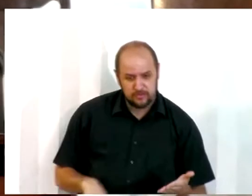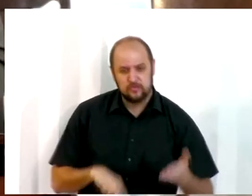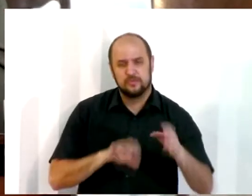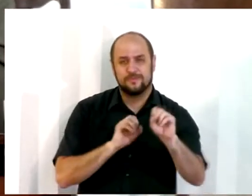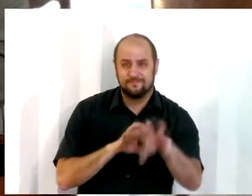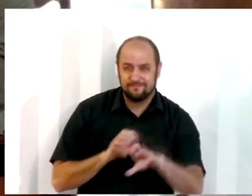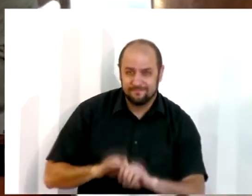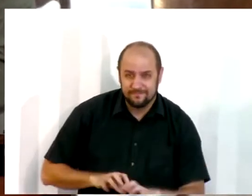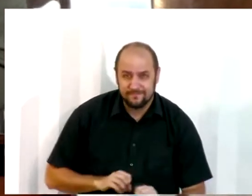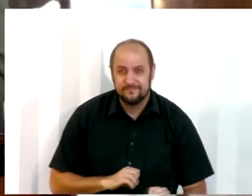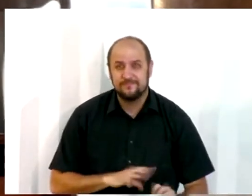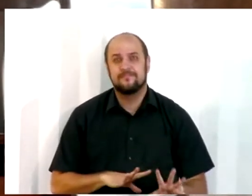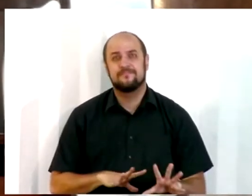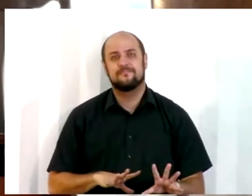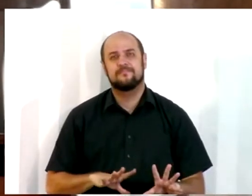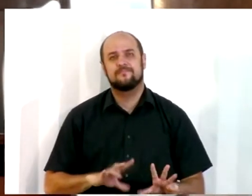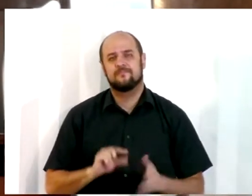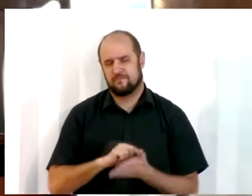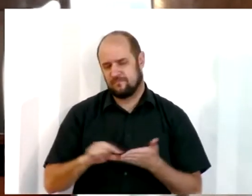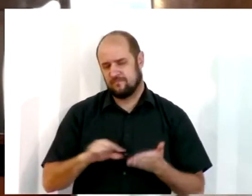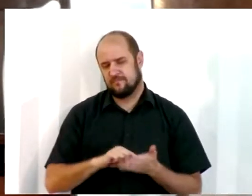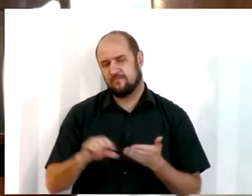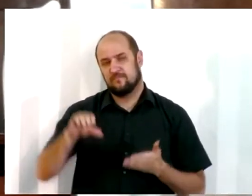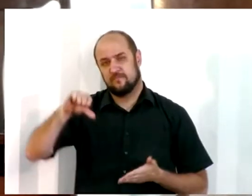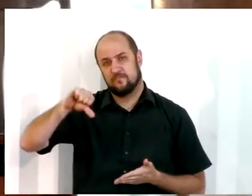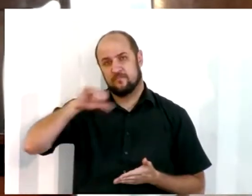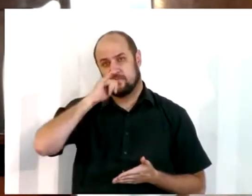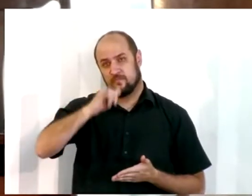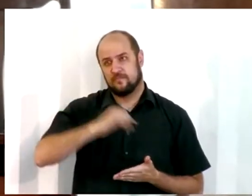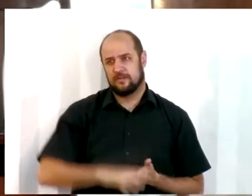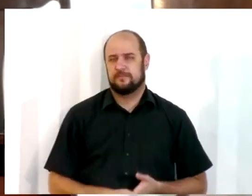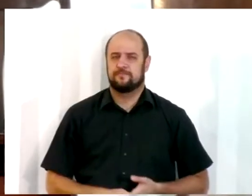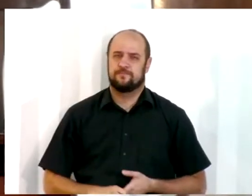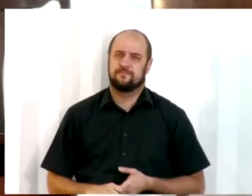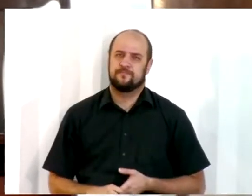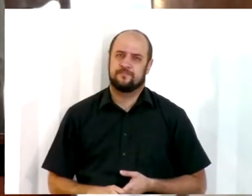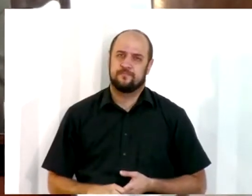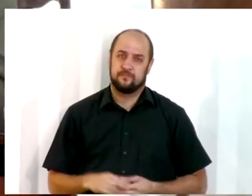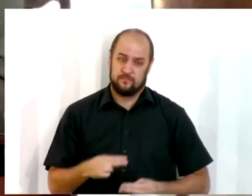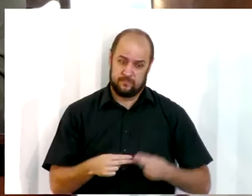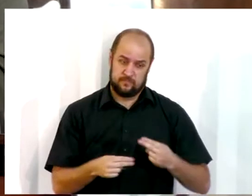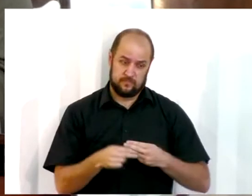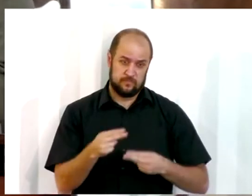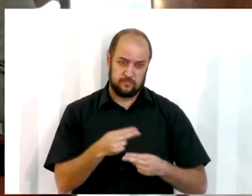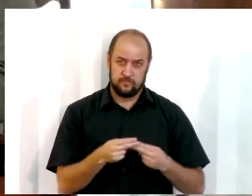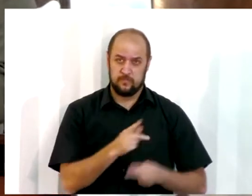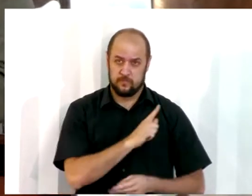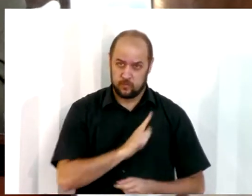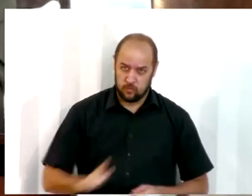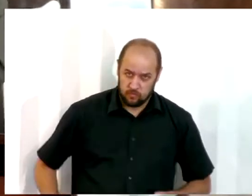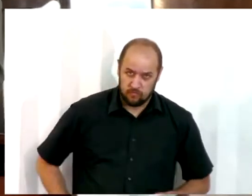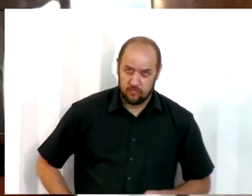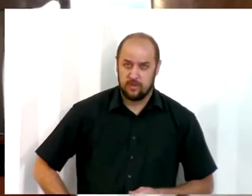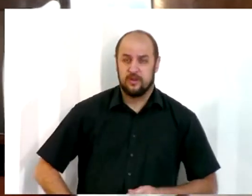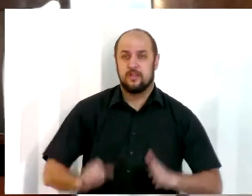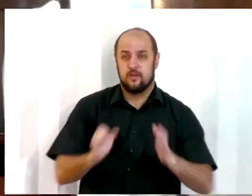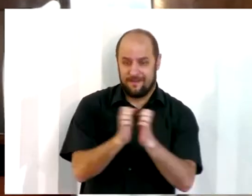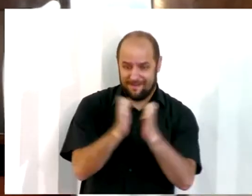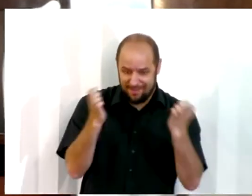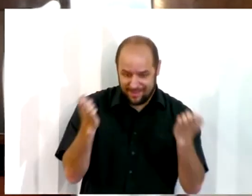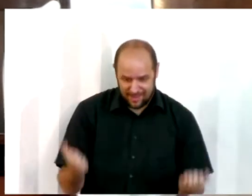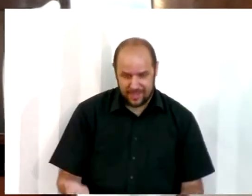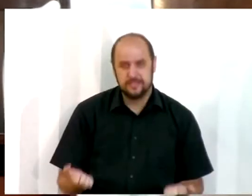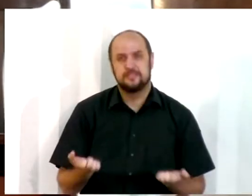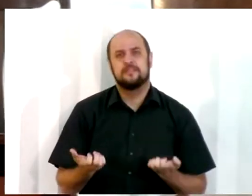ensino? O verso 9 nos diz, Nemias, que era o governador e Esdra, sacerdote e escriba, e os levitas, que